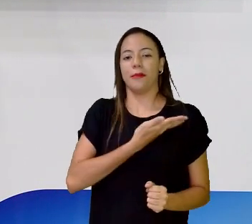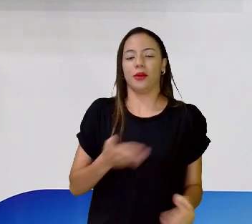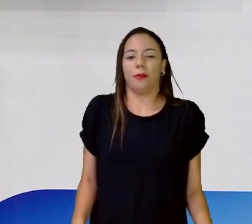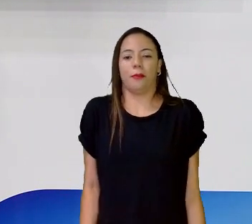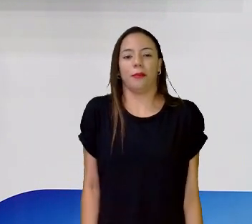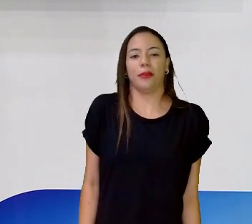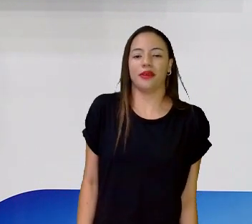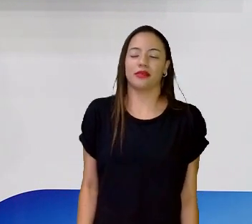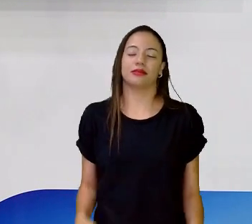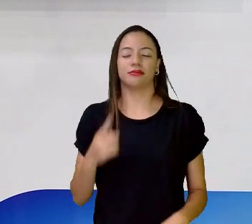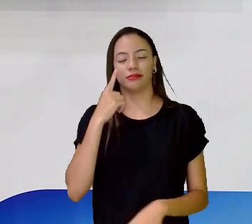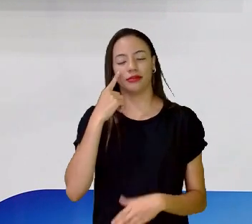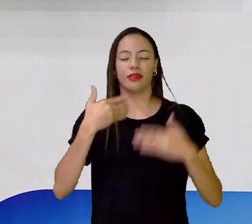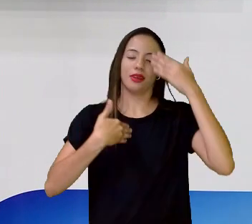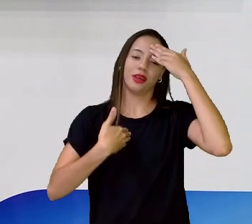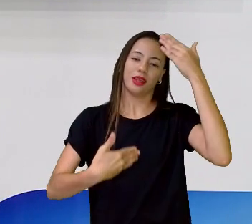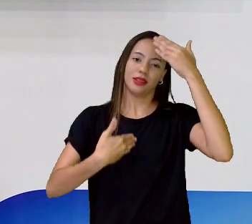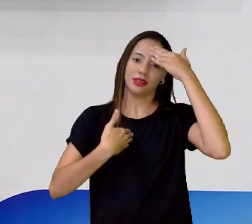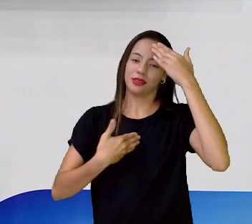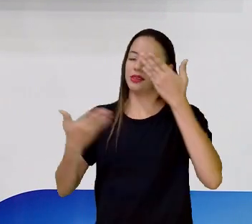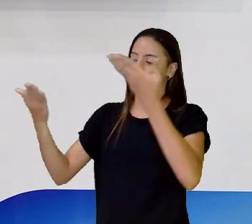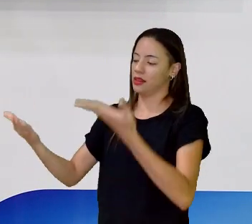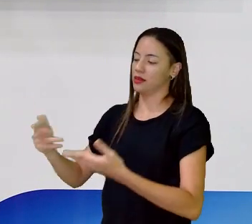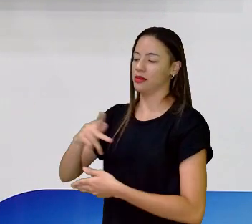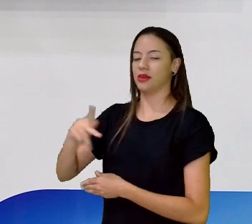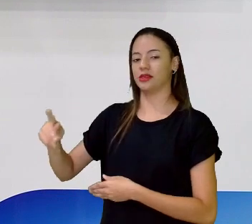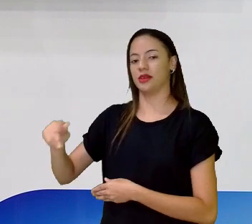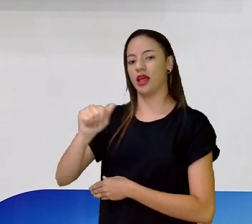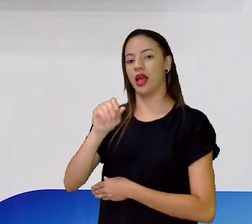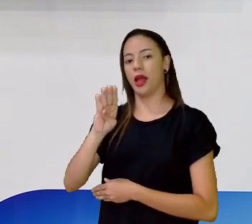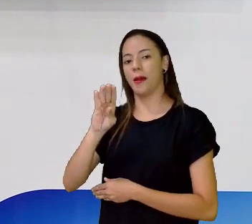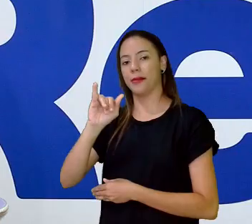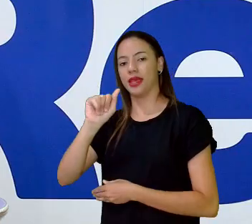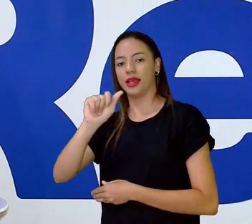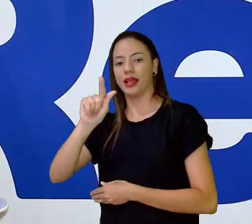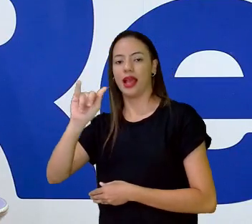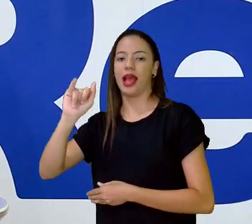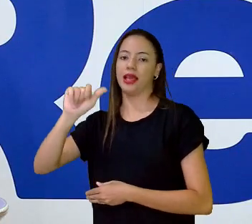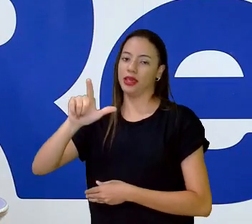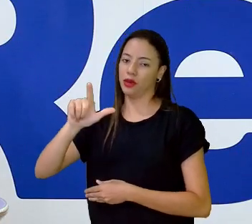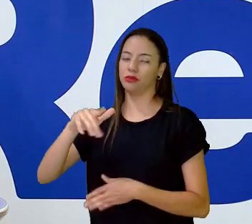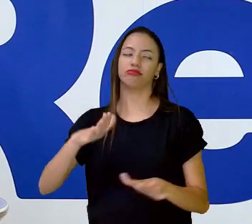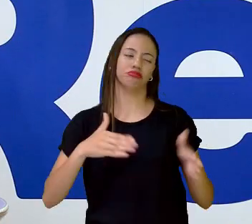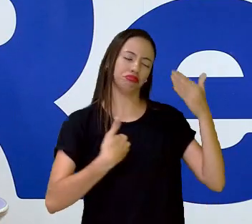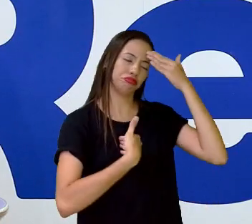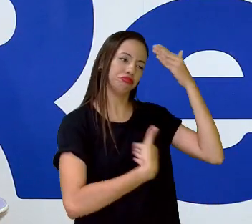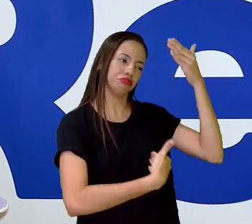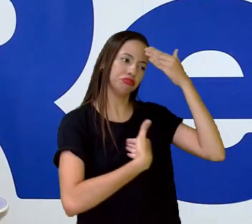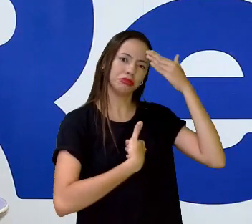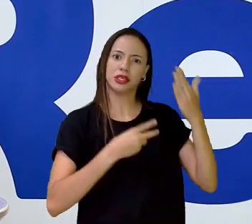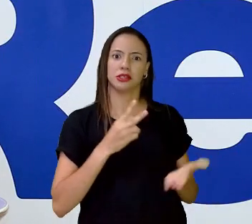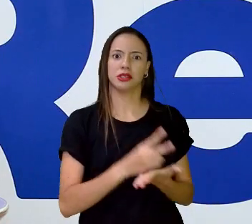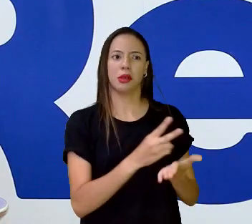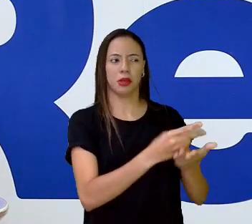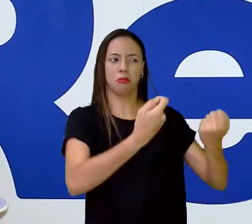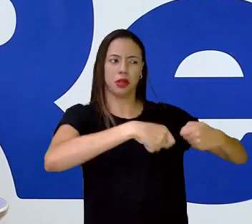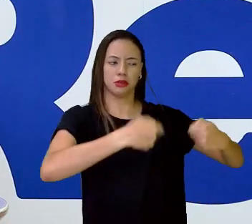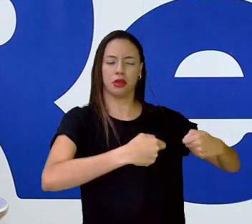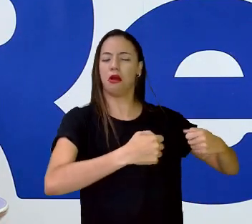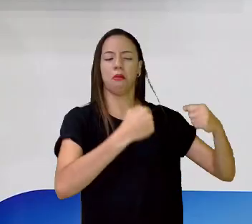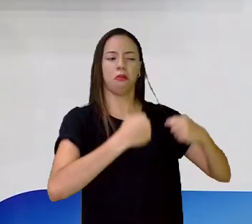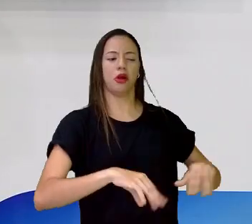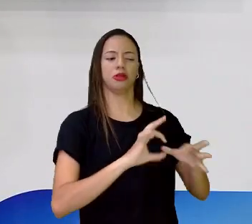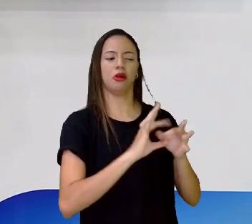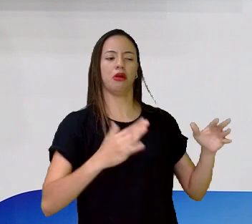Mas eu quero agradecer a vocês. Professora Miguel, muito obrigada por ter ficado aqui com a gente. Eu agradeço. Foi muito bom. Quando tem mais charada, me chame. Opa! Vamos